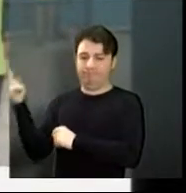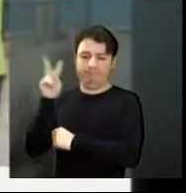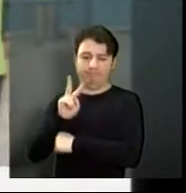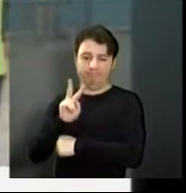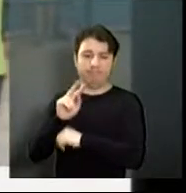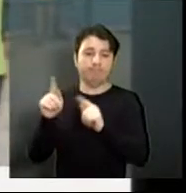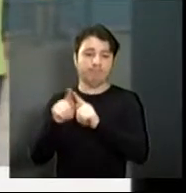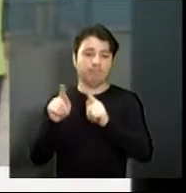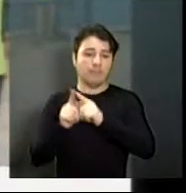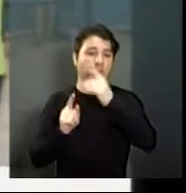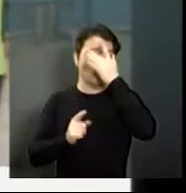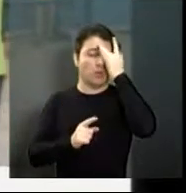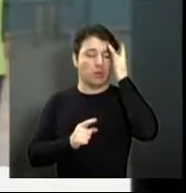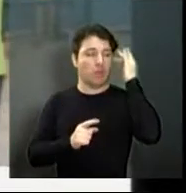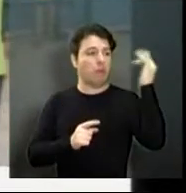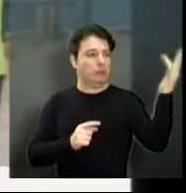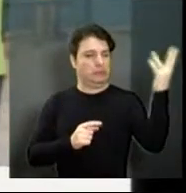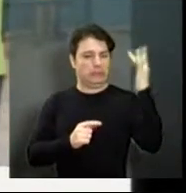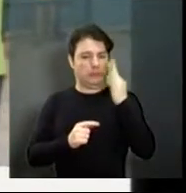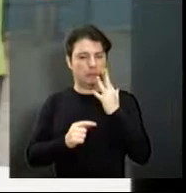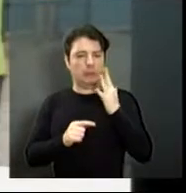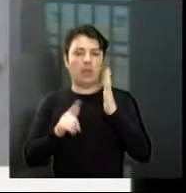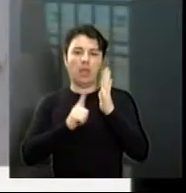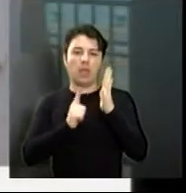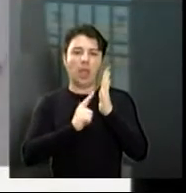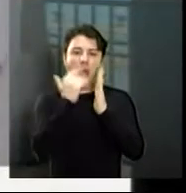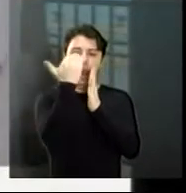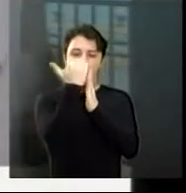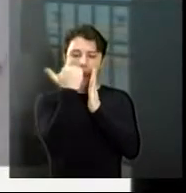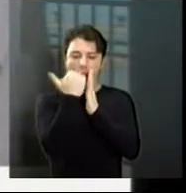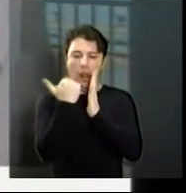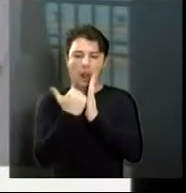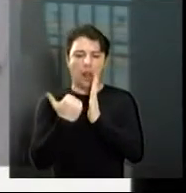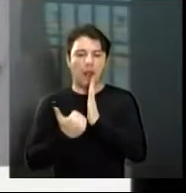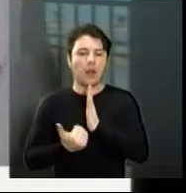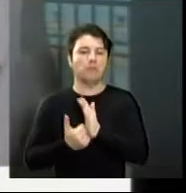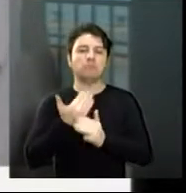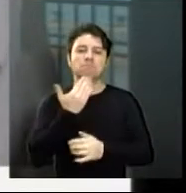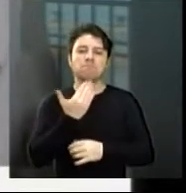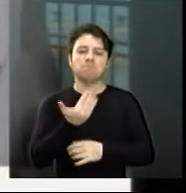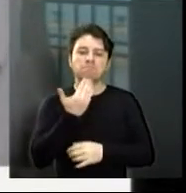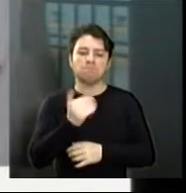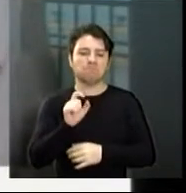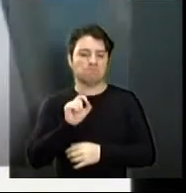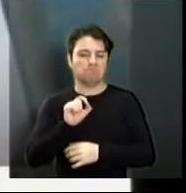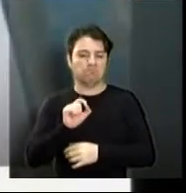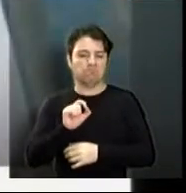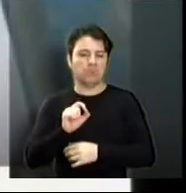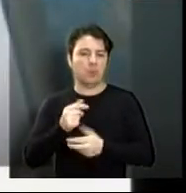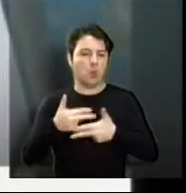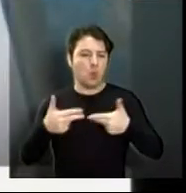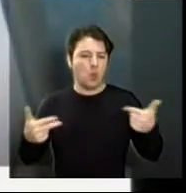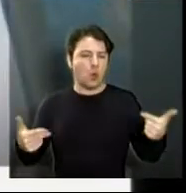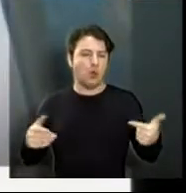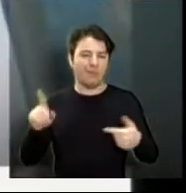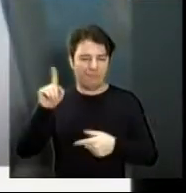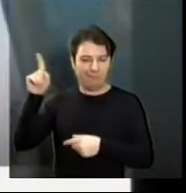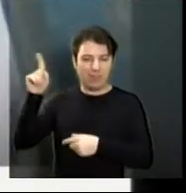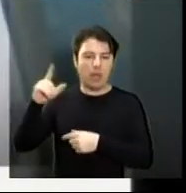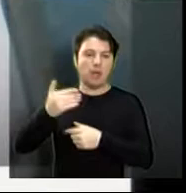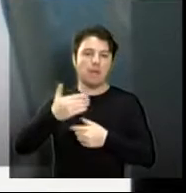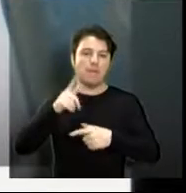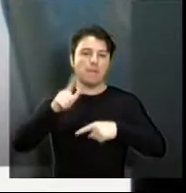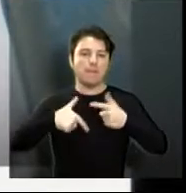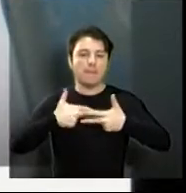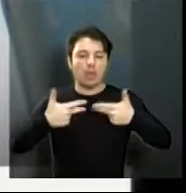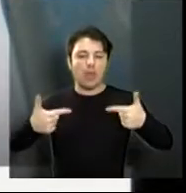da hidroginástica entregaram uma lista para o secretário com vários pedidos de melhorias, com mais materiais para